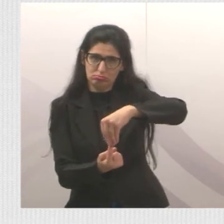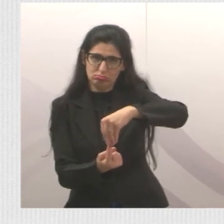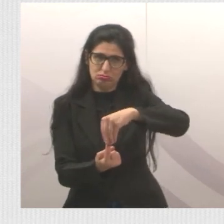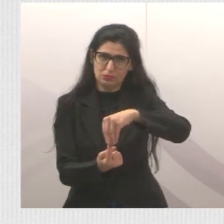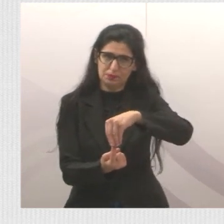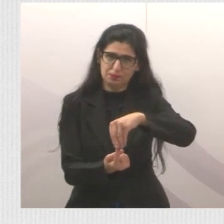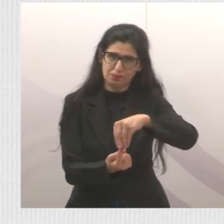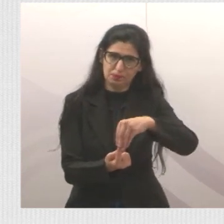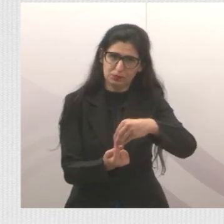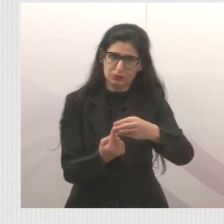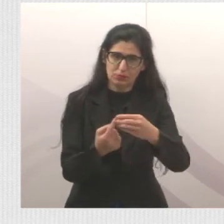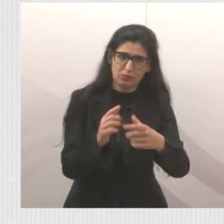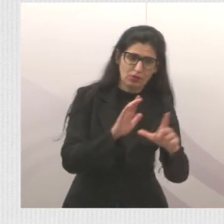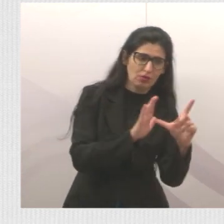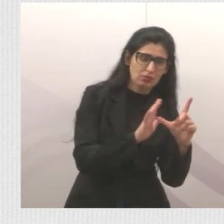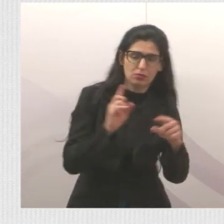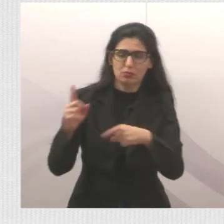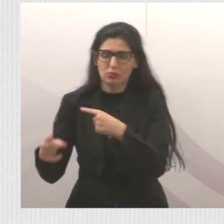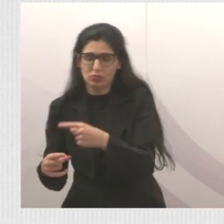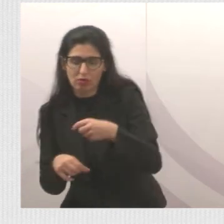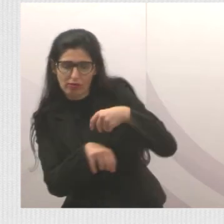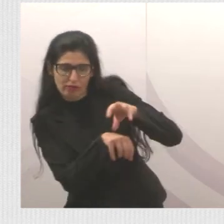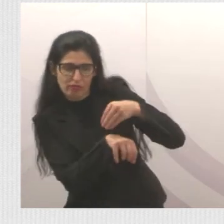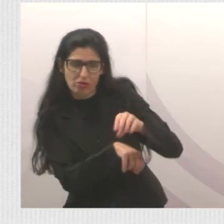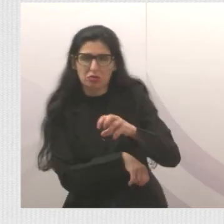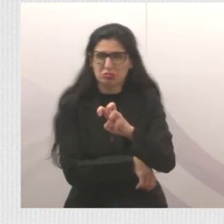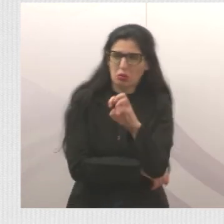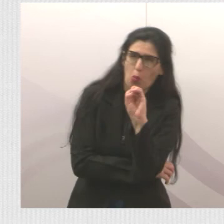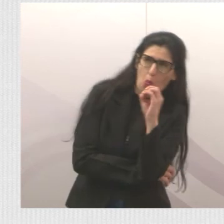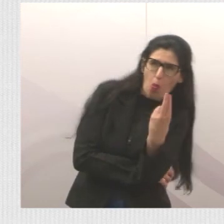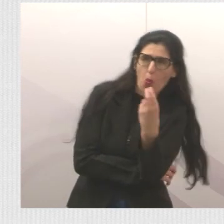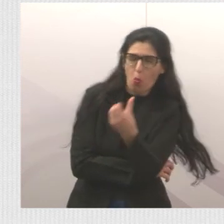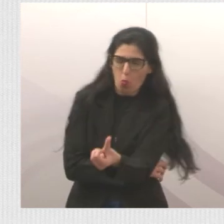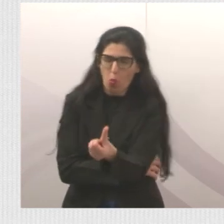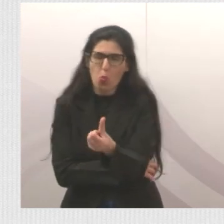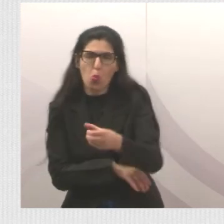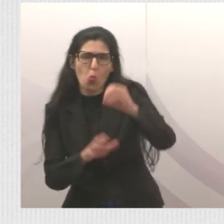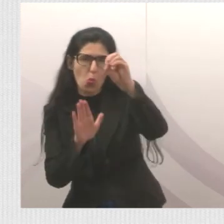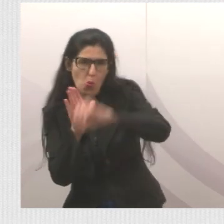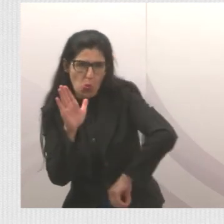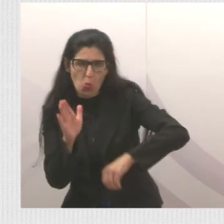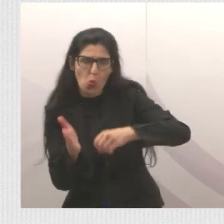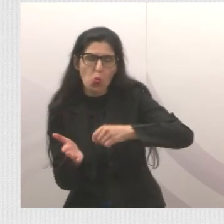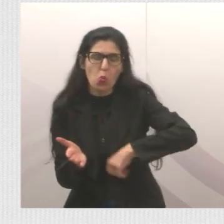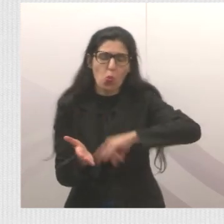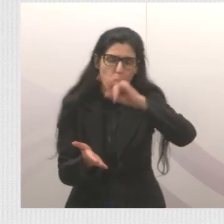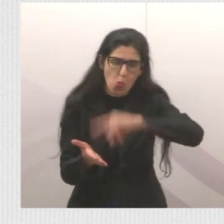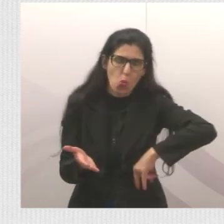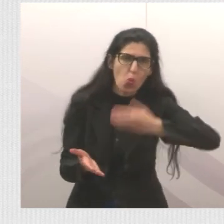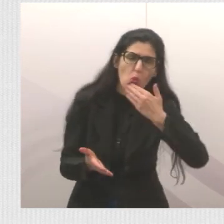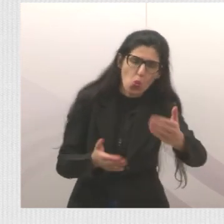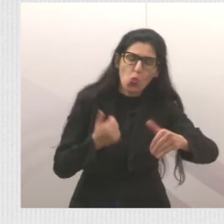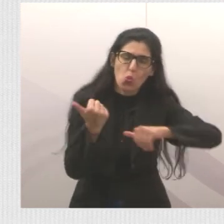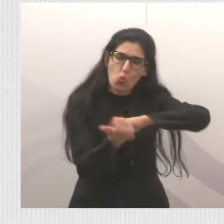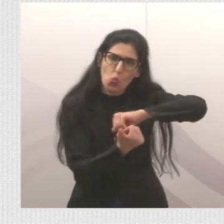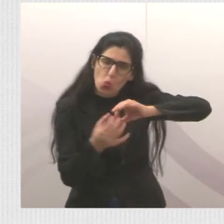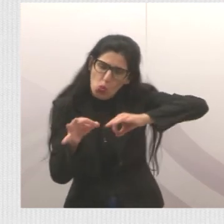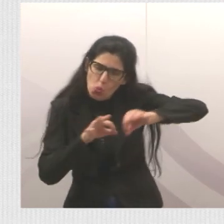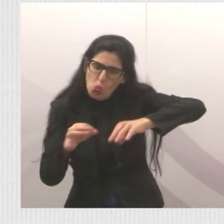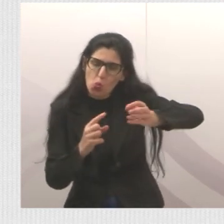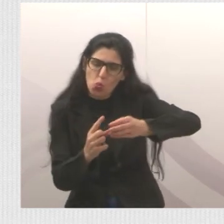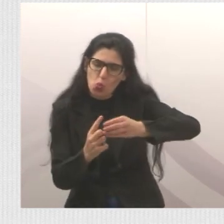Mas eu fiz uns 5 ou 6 ofícios para aquele ponto de ônibus. Então, estão felizes lá os moradores. Meu contato, fazendo um favor.